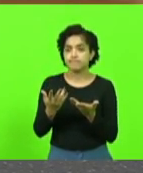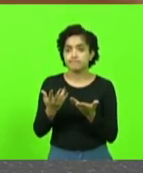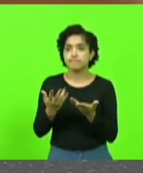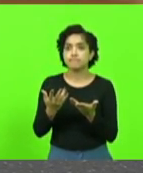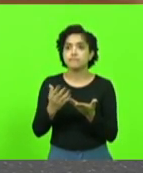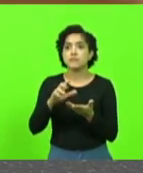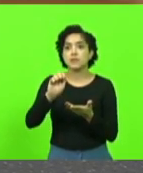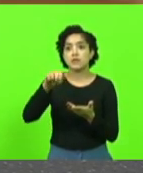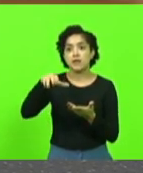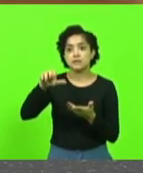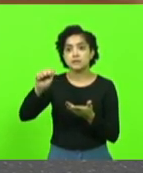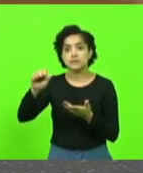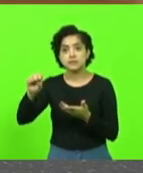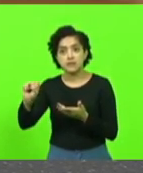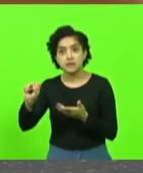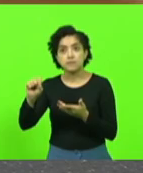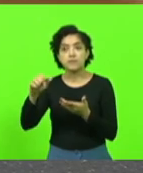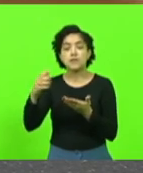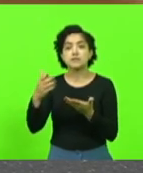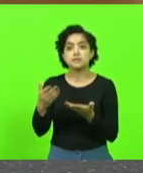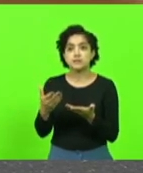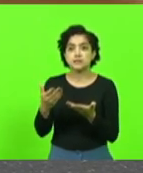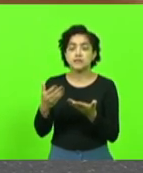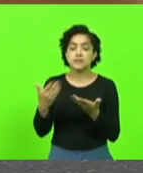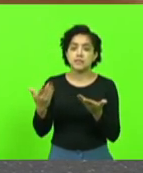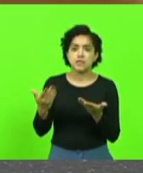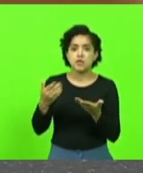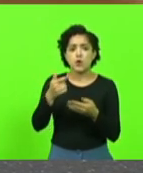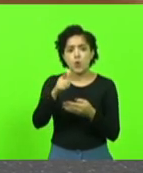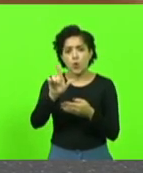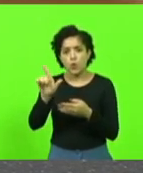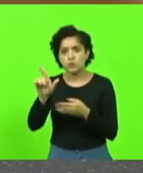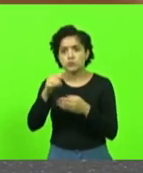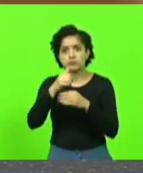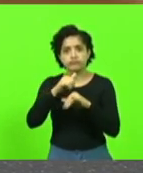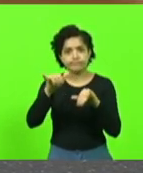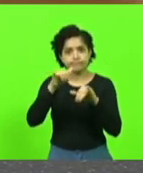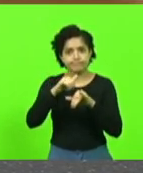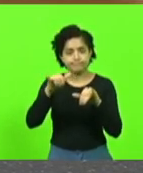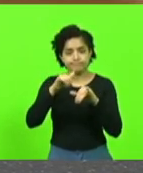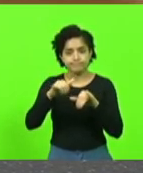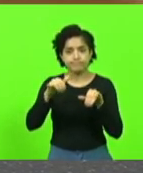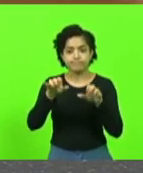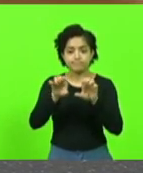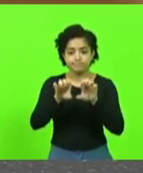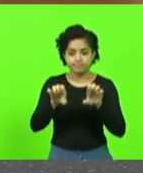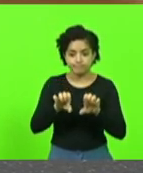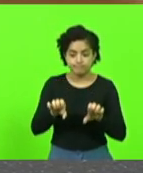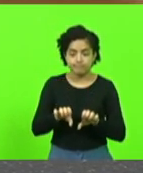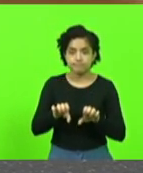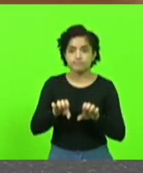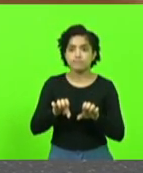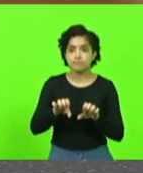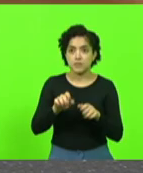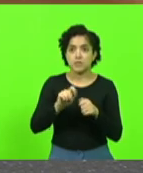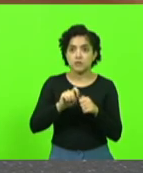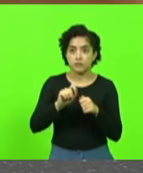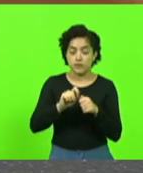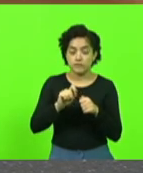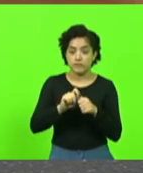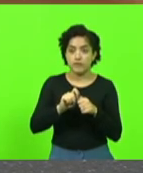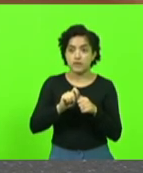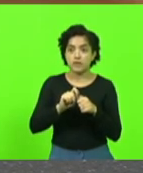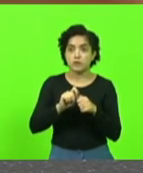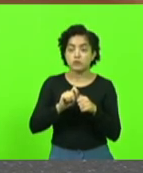amas, e, claro, outros anúncios na área de infraestrutura, que foram feitos em Caçador,